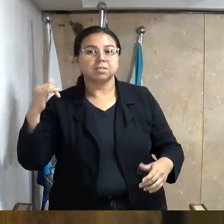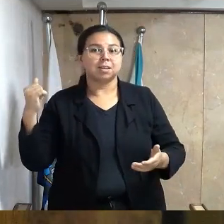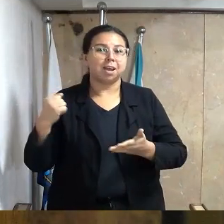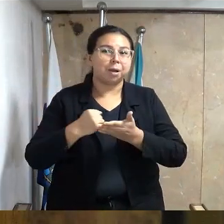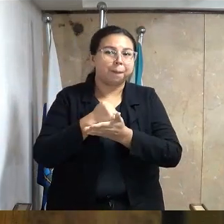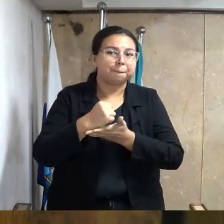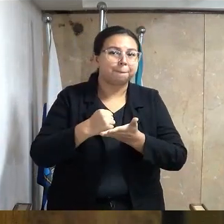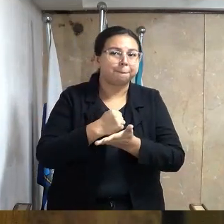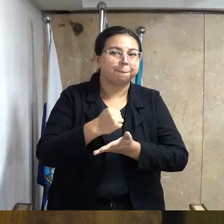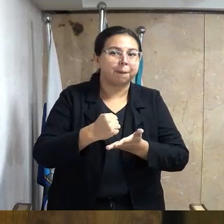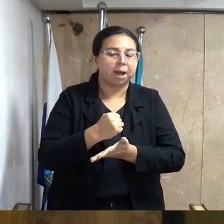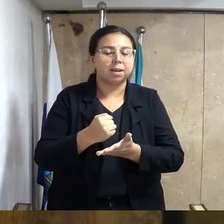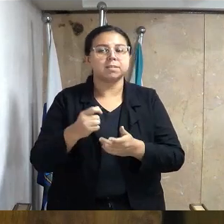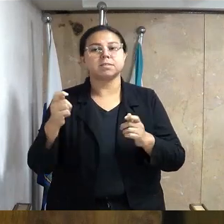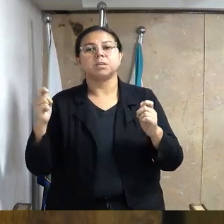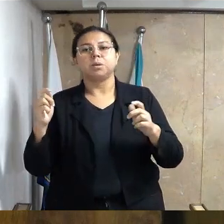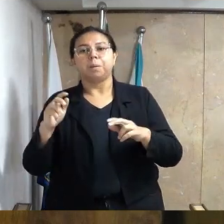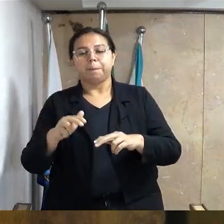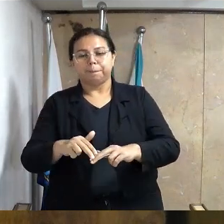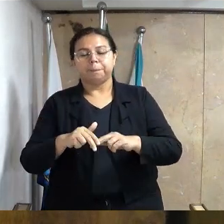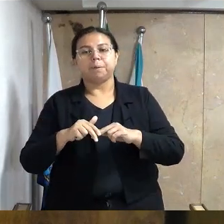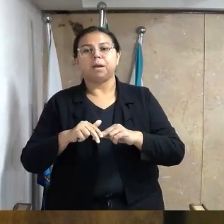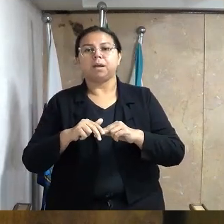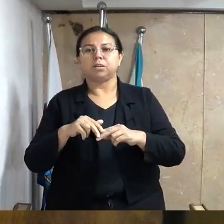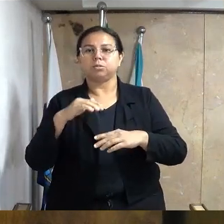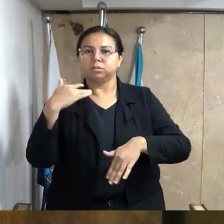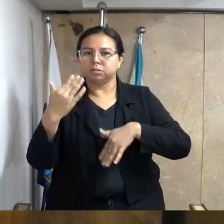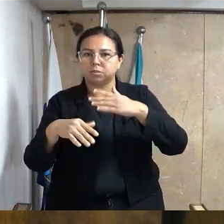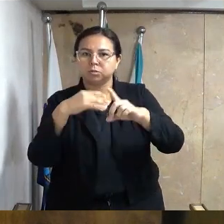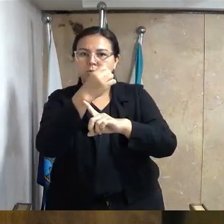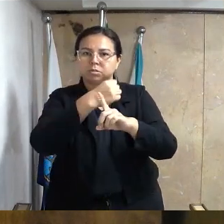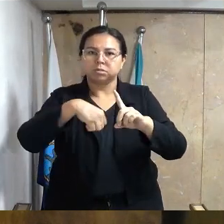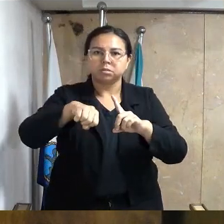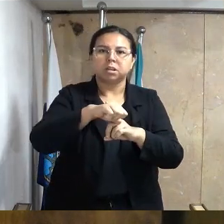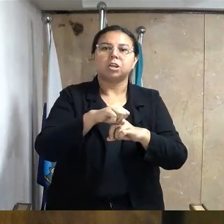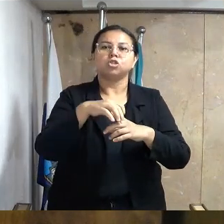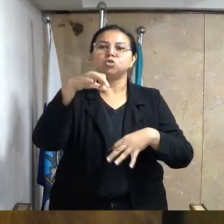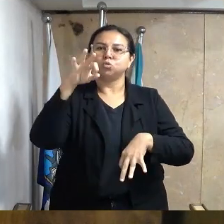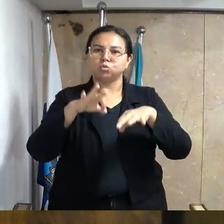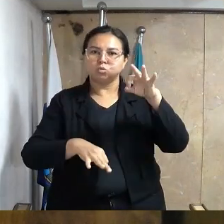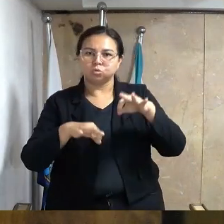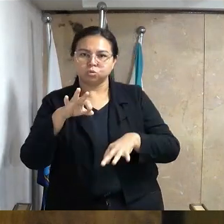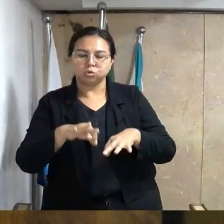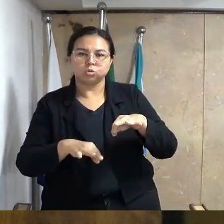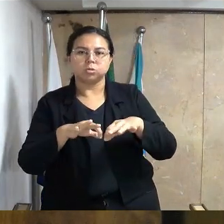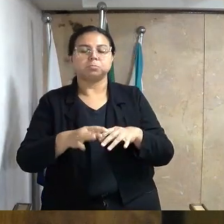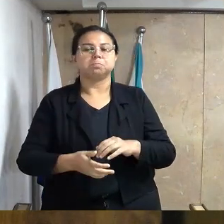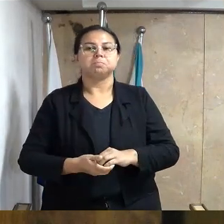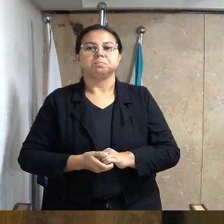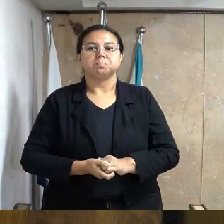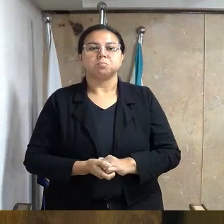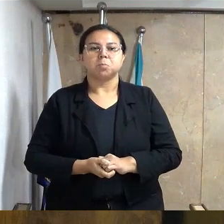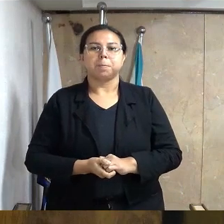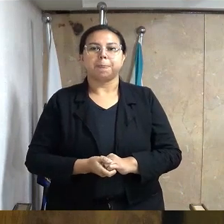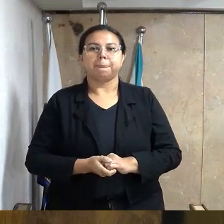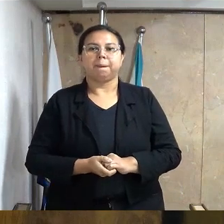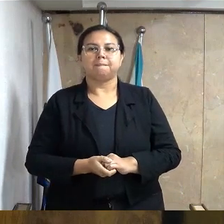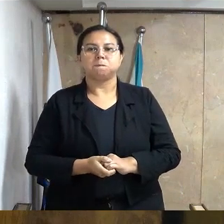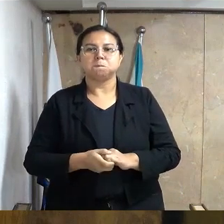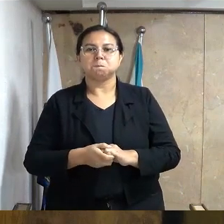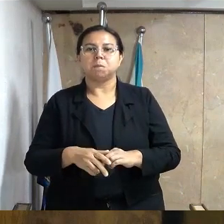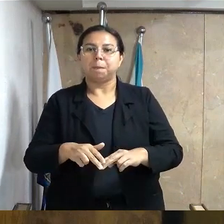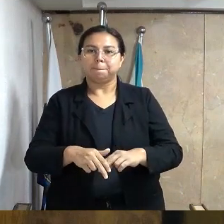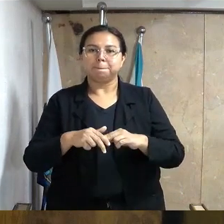para o desenvolvimento de uma sociedade justa e equitativa. É com base nesses princípios que